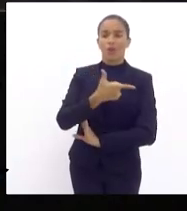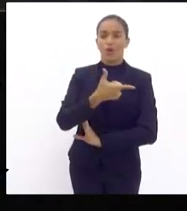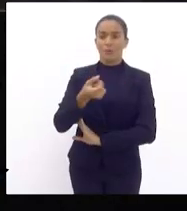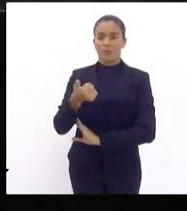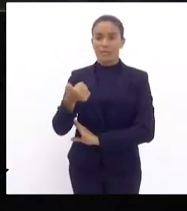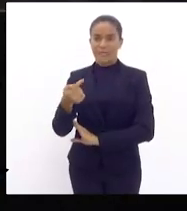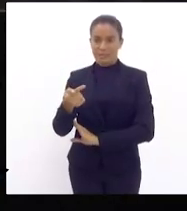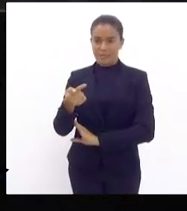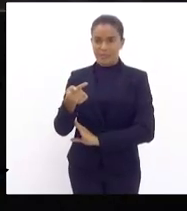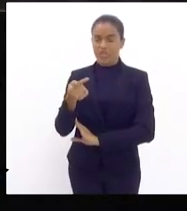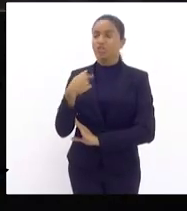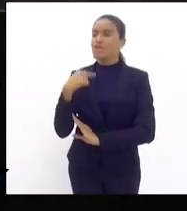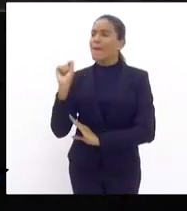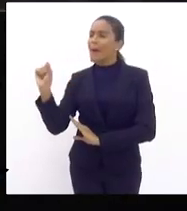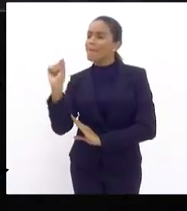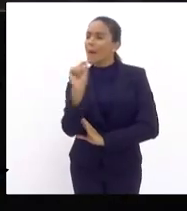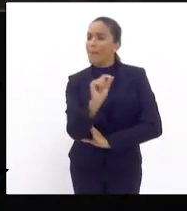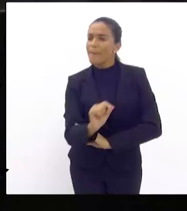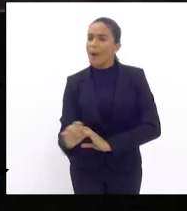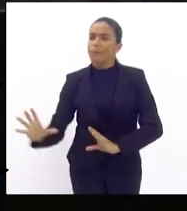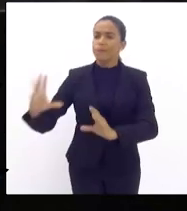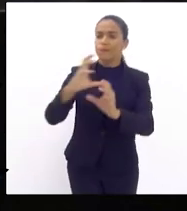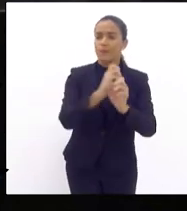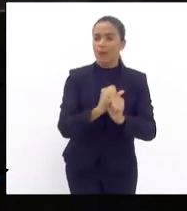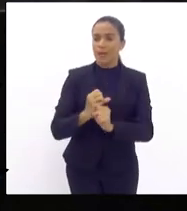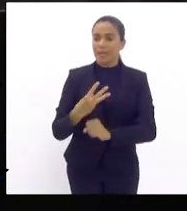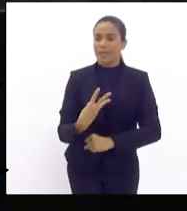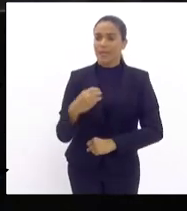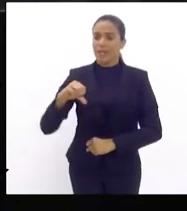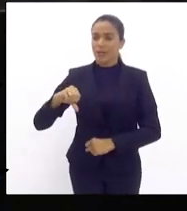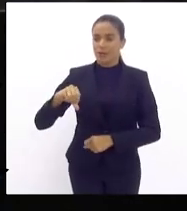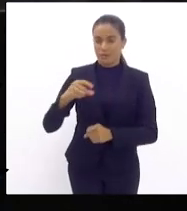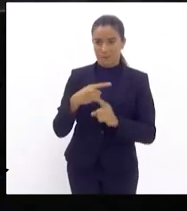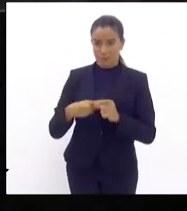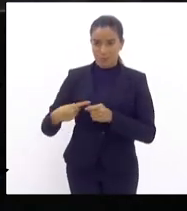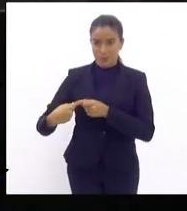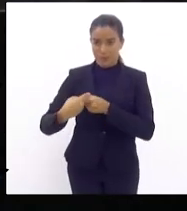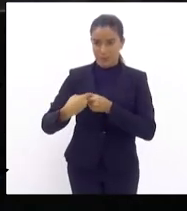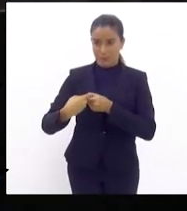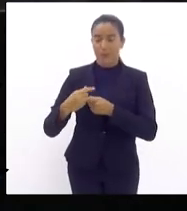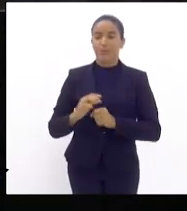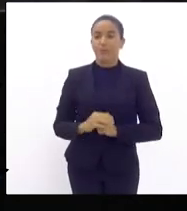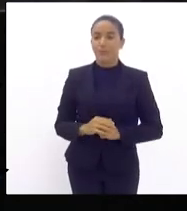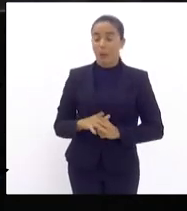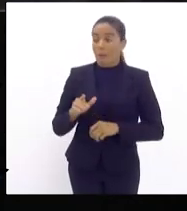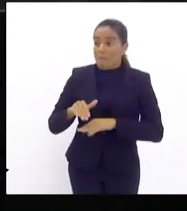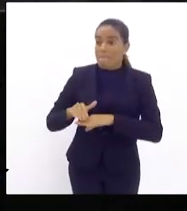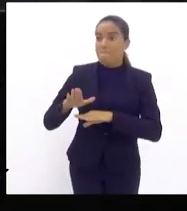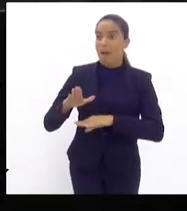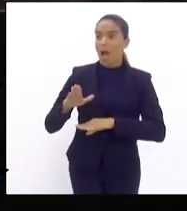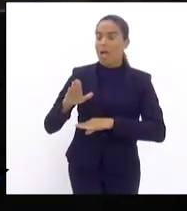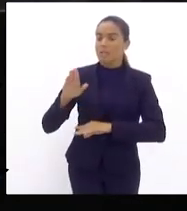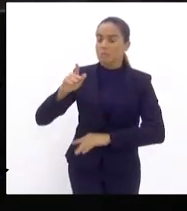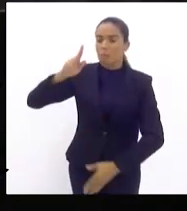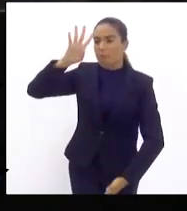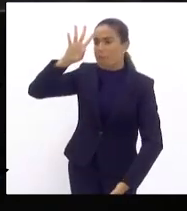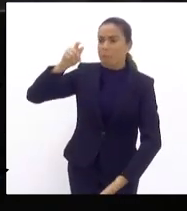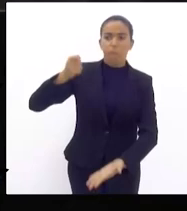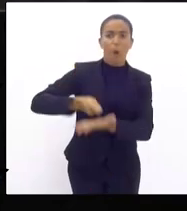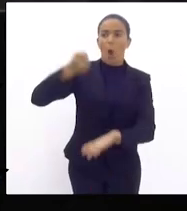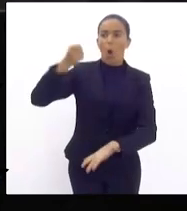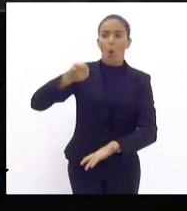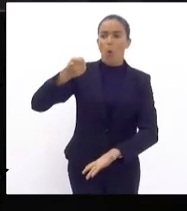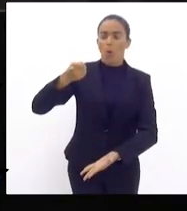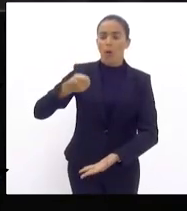presente em 39 municípios e em 6 estados considerando o segundo mais valioso leilão o bloco